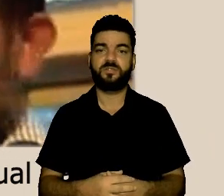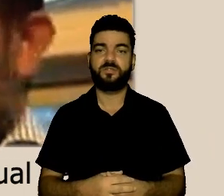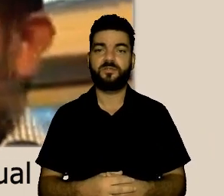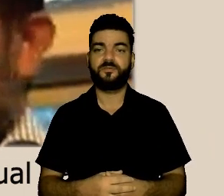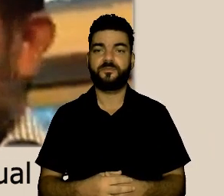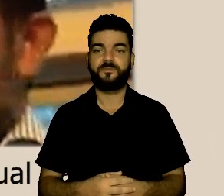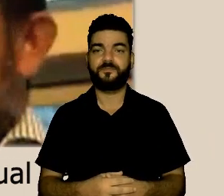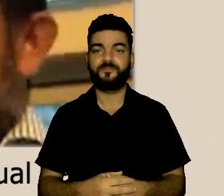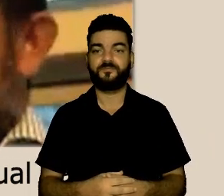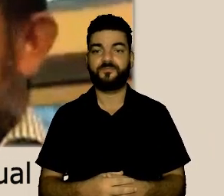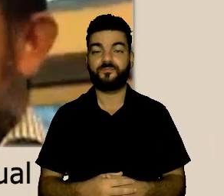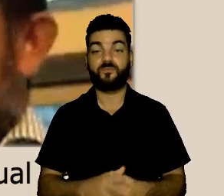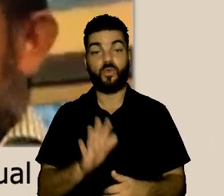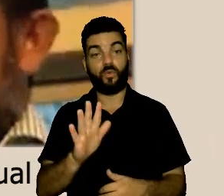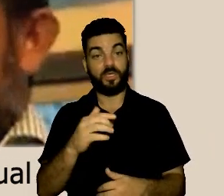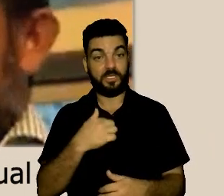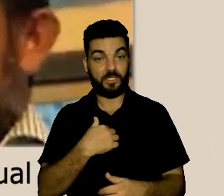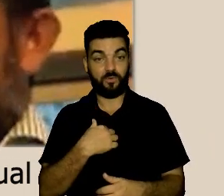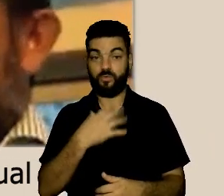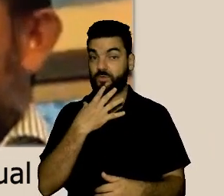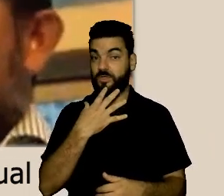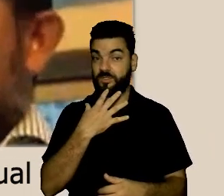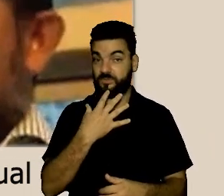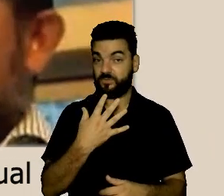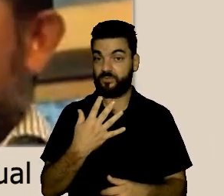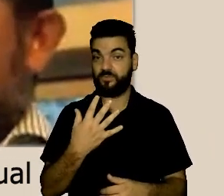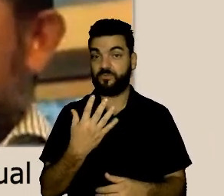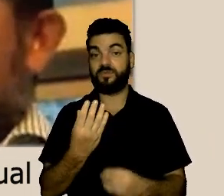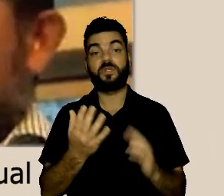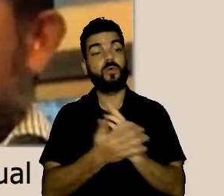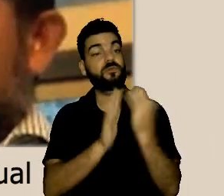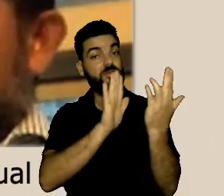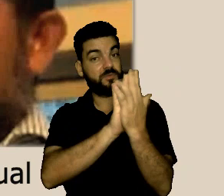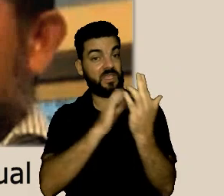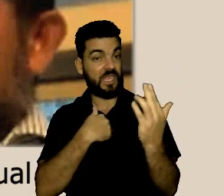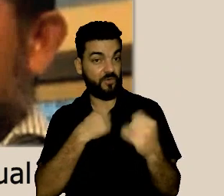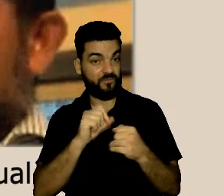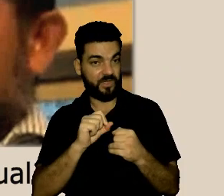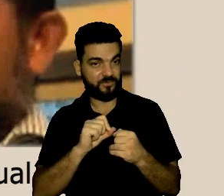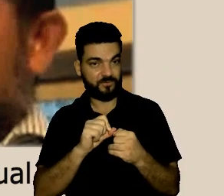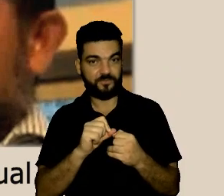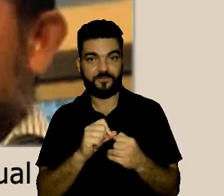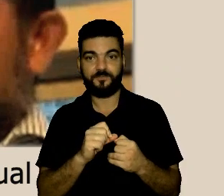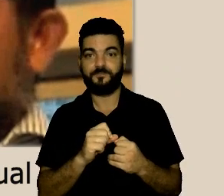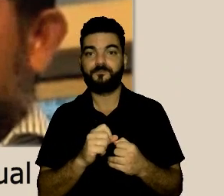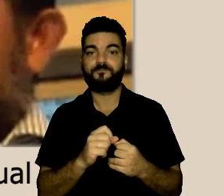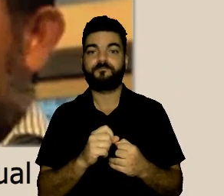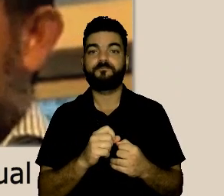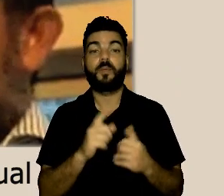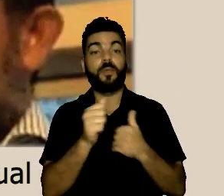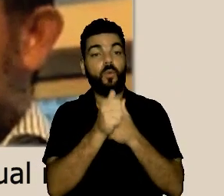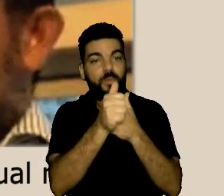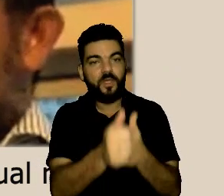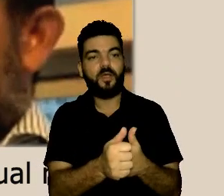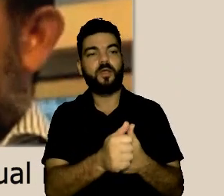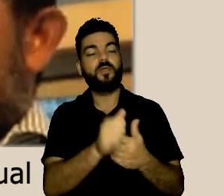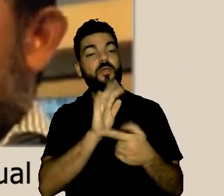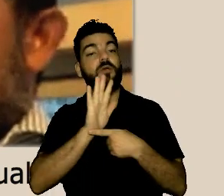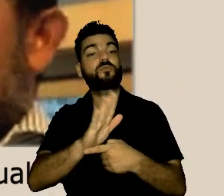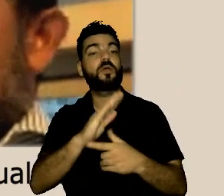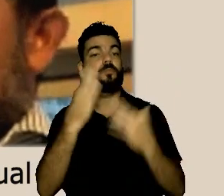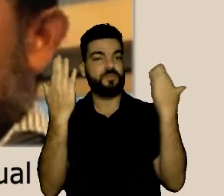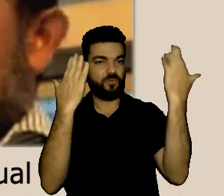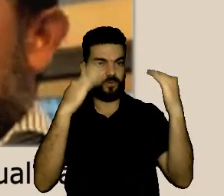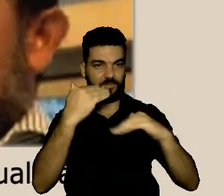pessoas então este é o ponto e o que eu tenho nos nossos atendimentos que eu